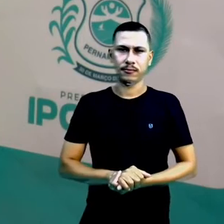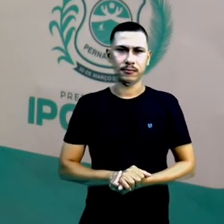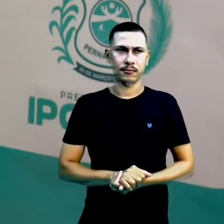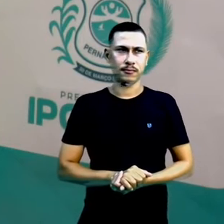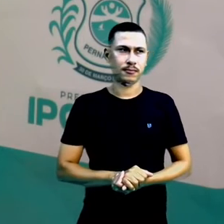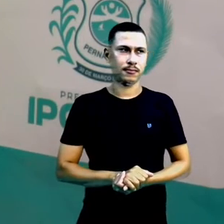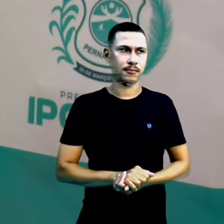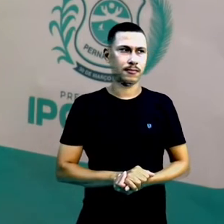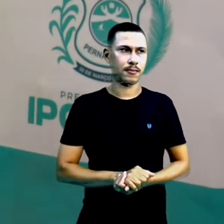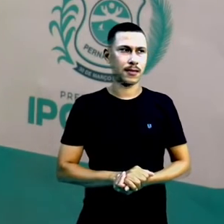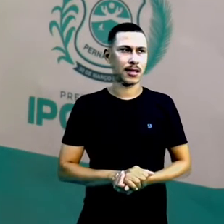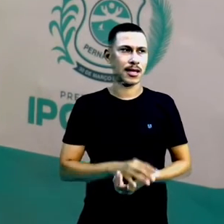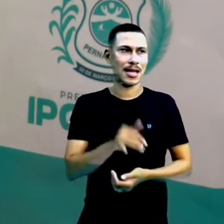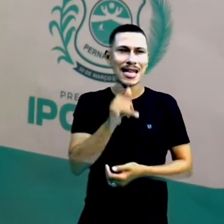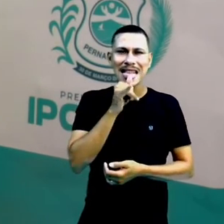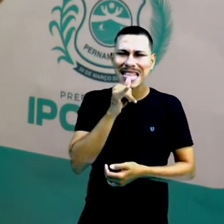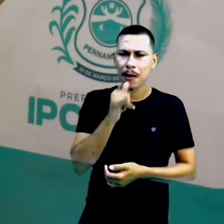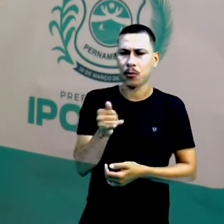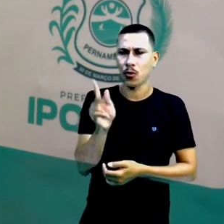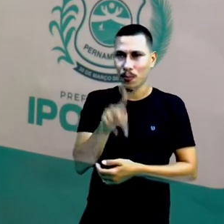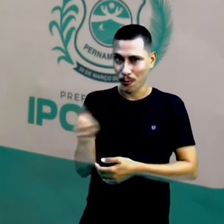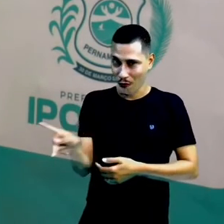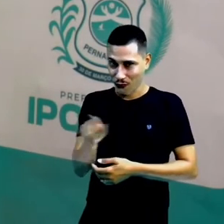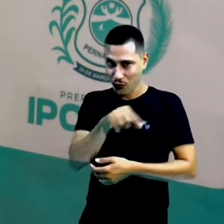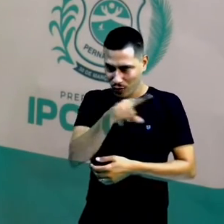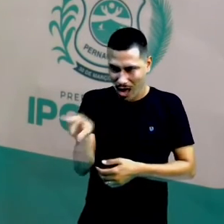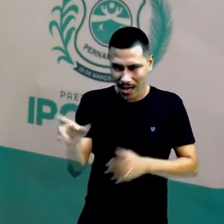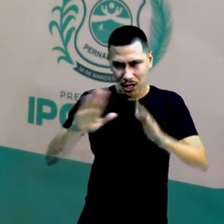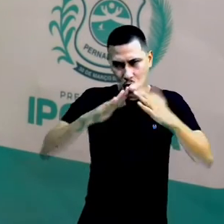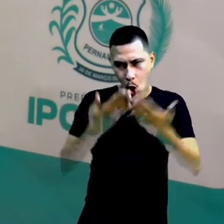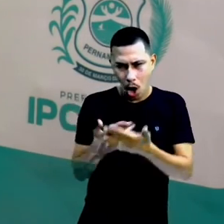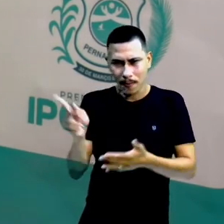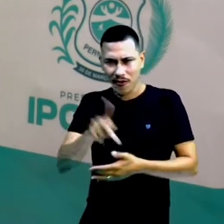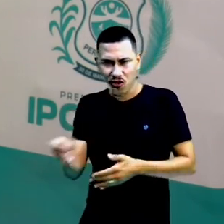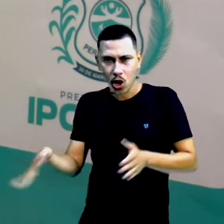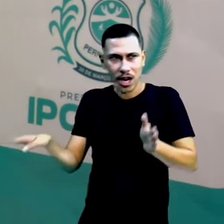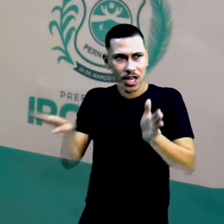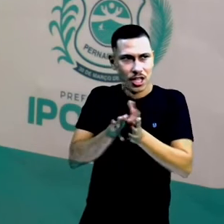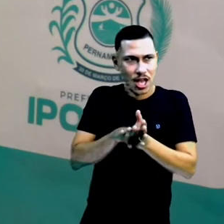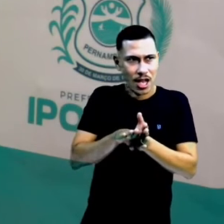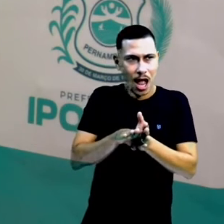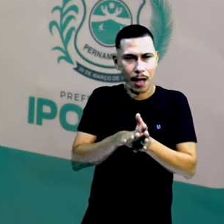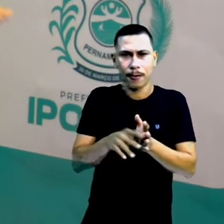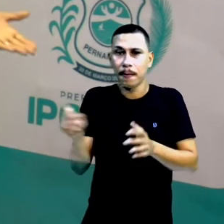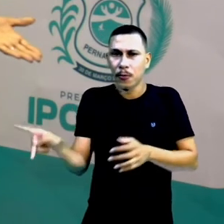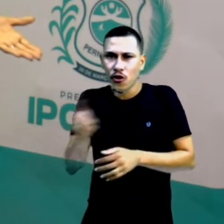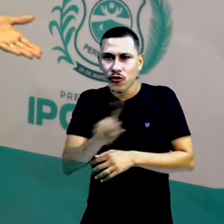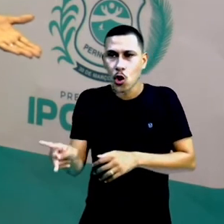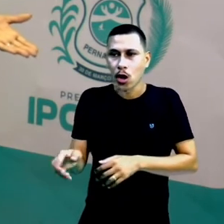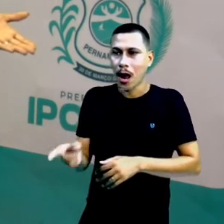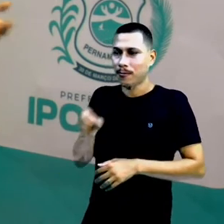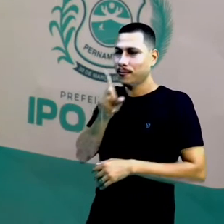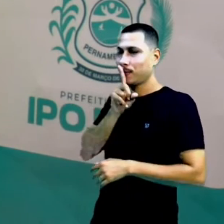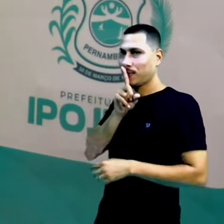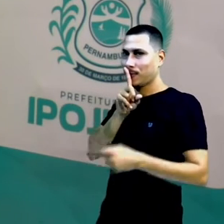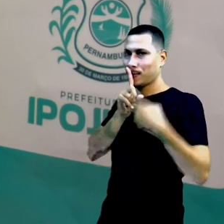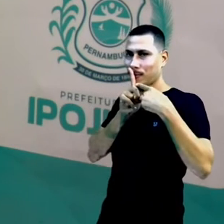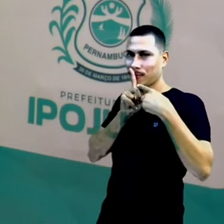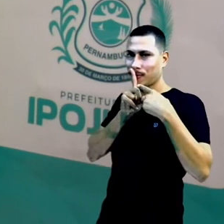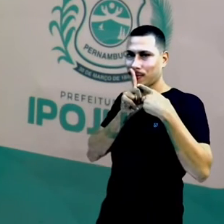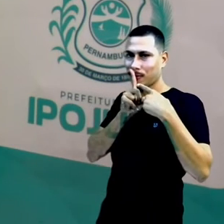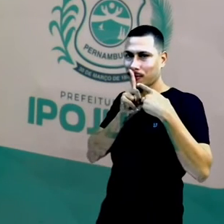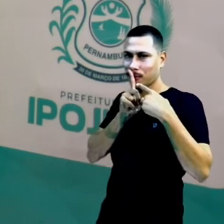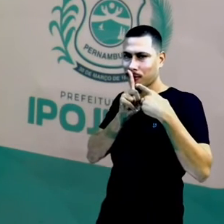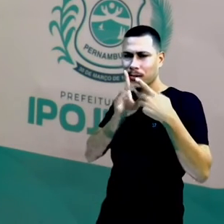Quando a professora chegar, e vocês estiverem bem felizes, e ela chegar assim, fazer assim, ó. O que é que ela está fazendo? O que é que ela está